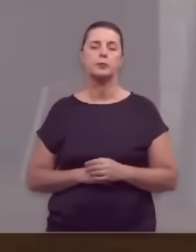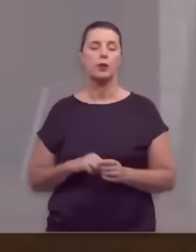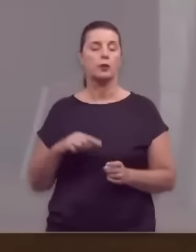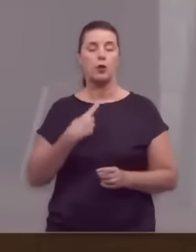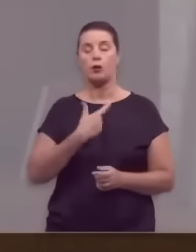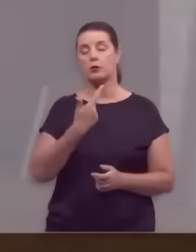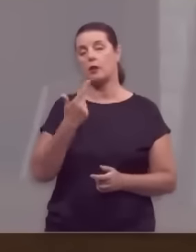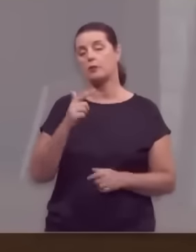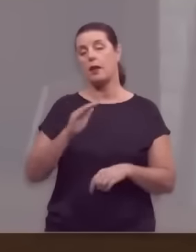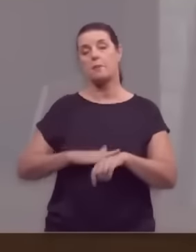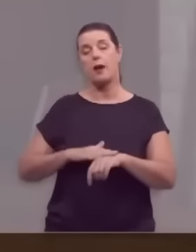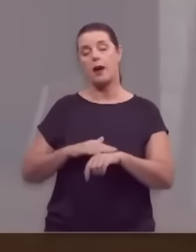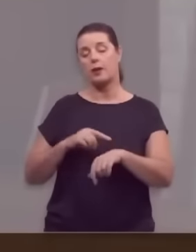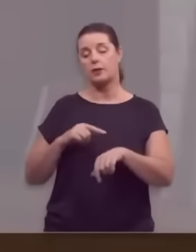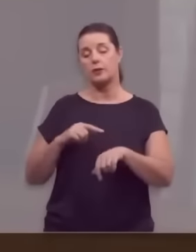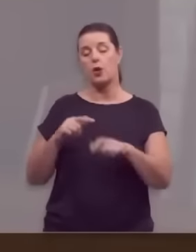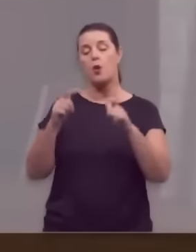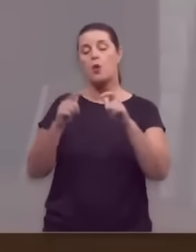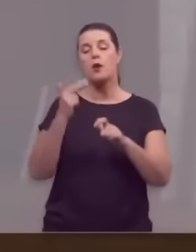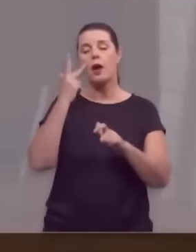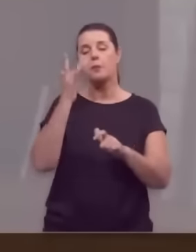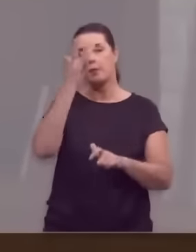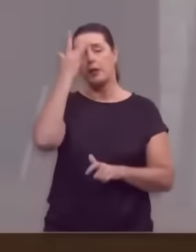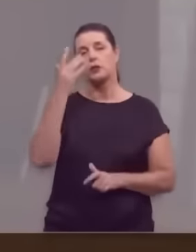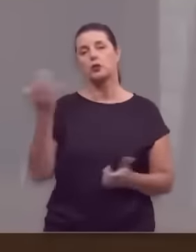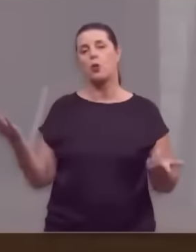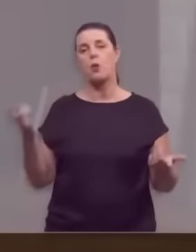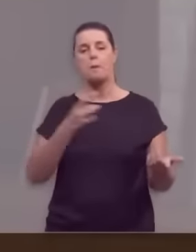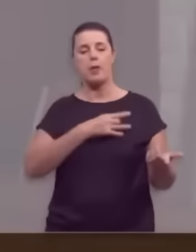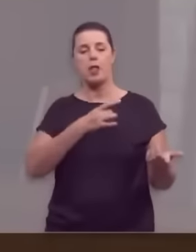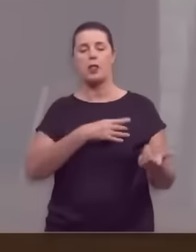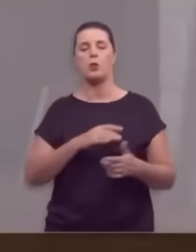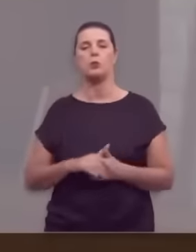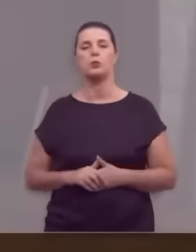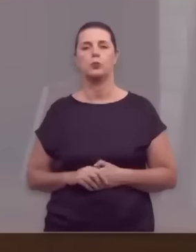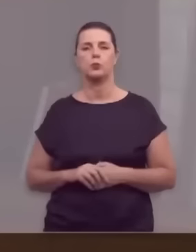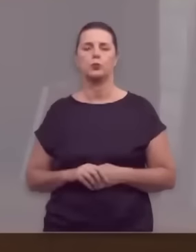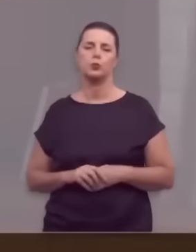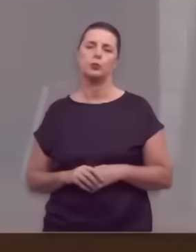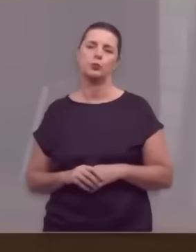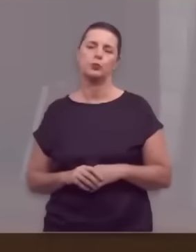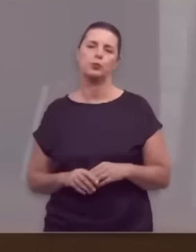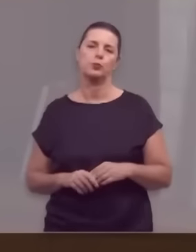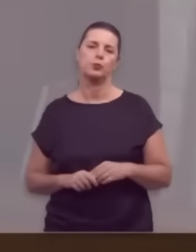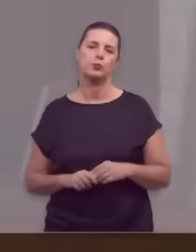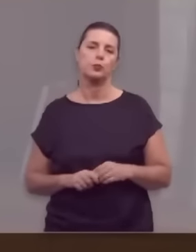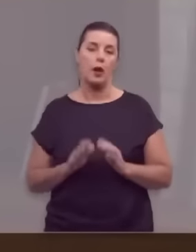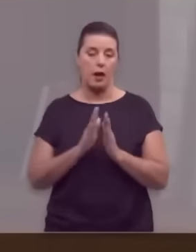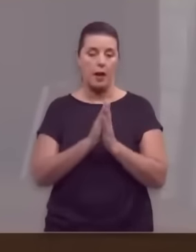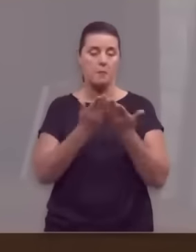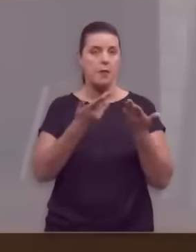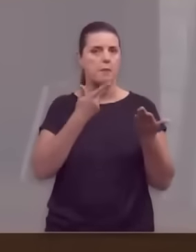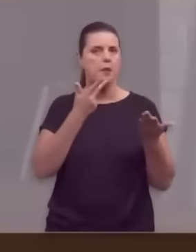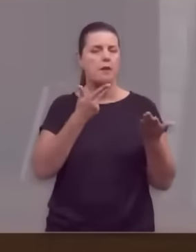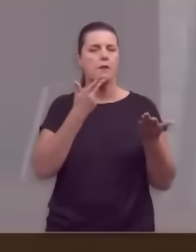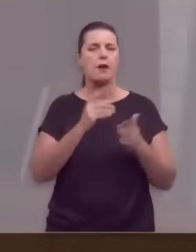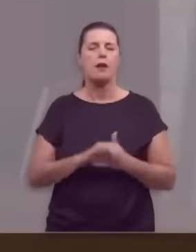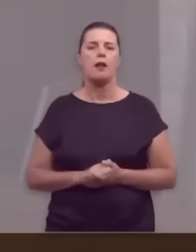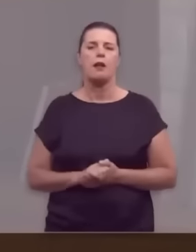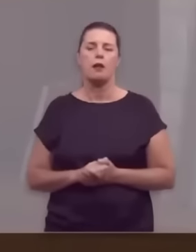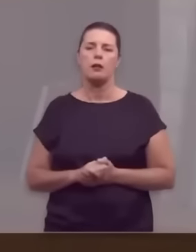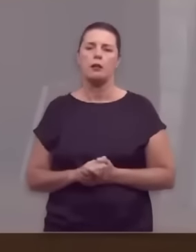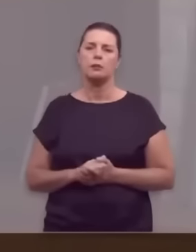Não temos mais espaço para covardes, para medrosos. A Bíblia diz que